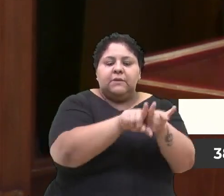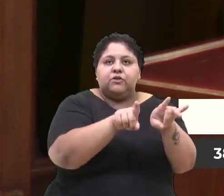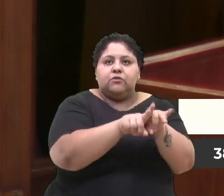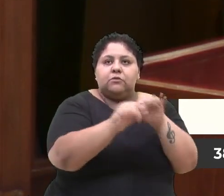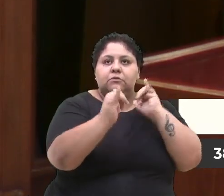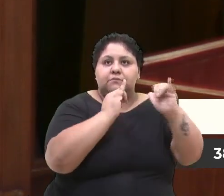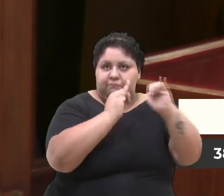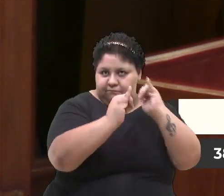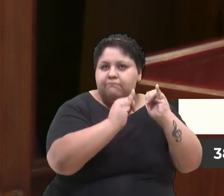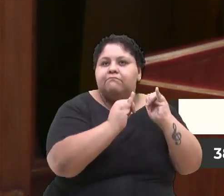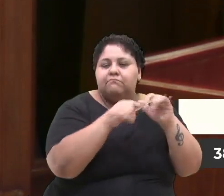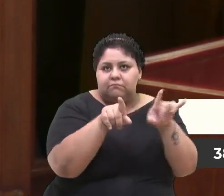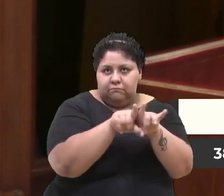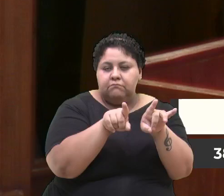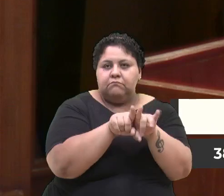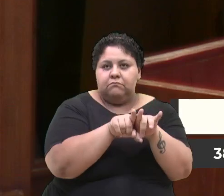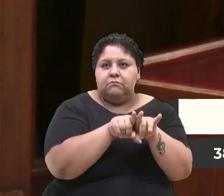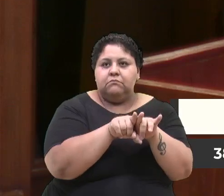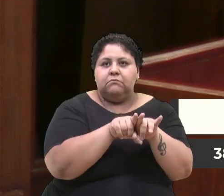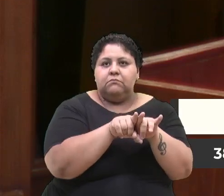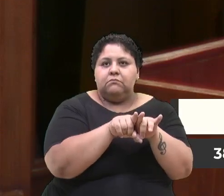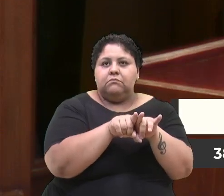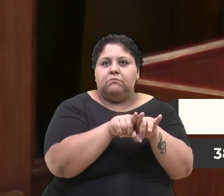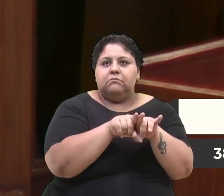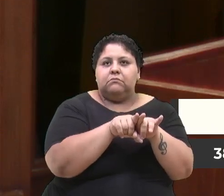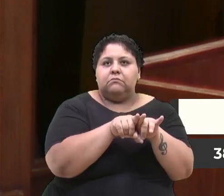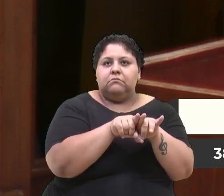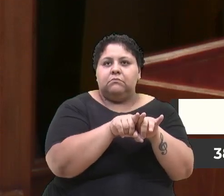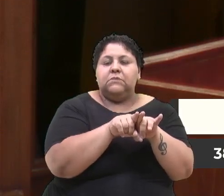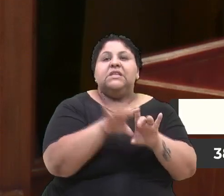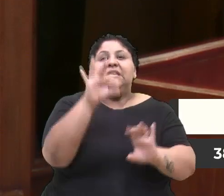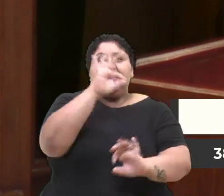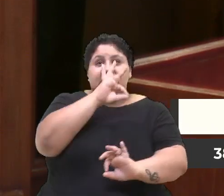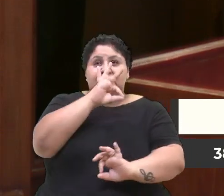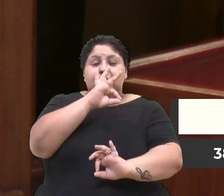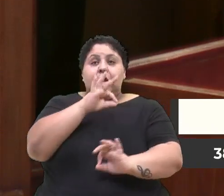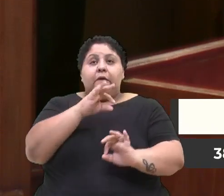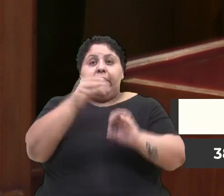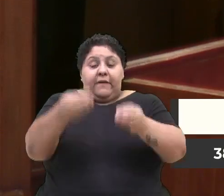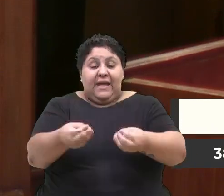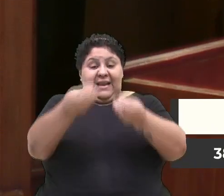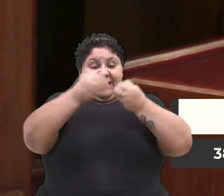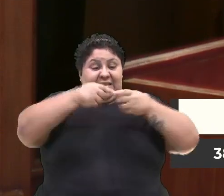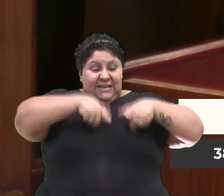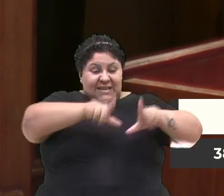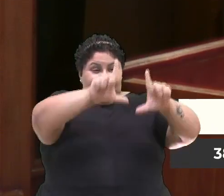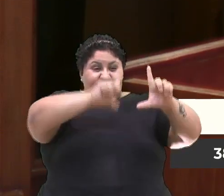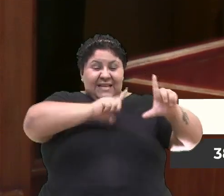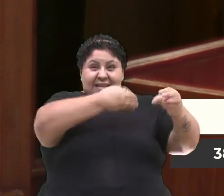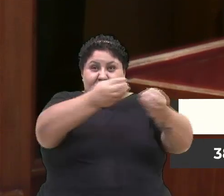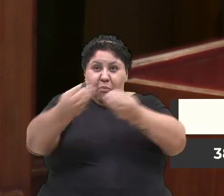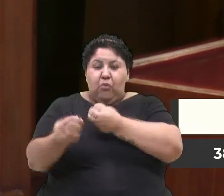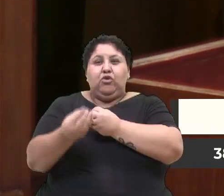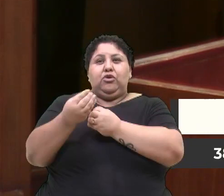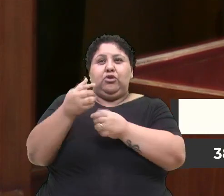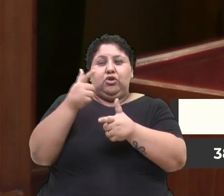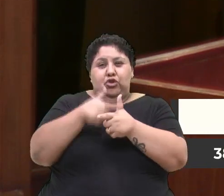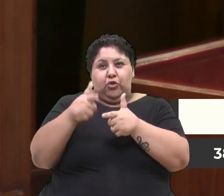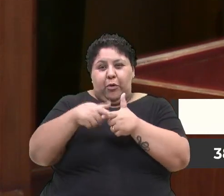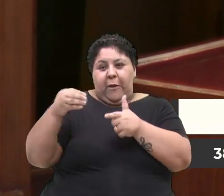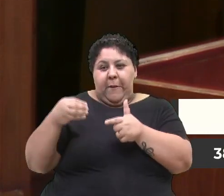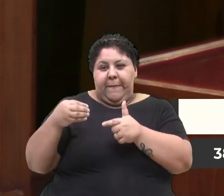coerência de recebimento no atestado médico, porque tem muito problema de saúde mental, inclusive,